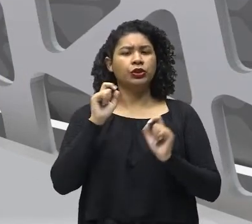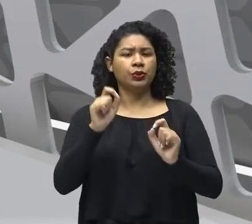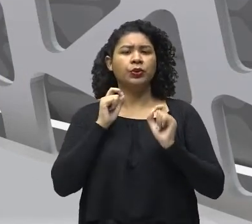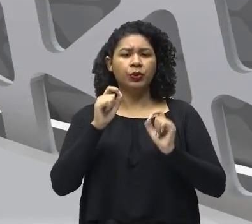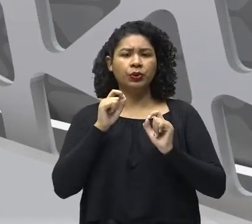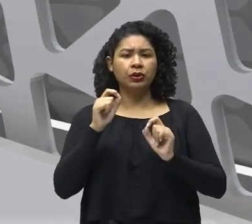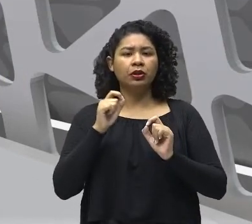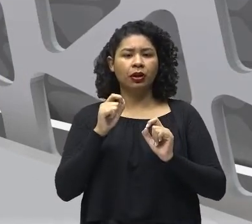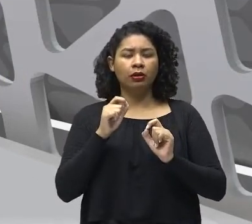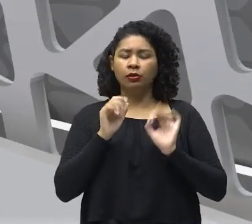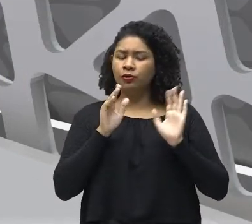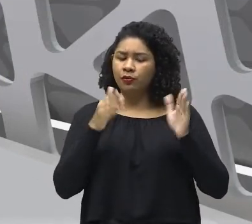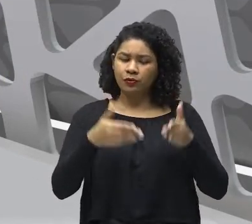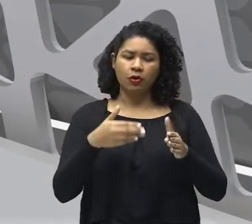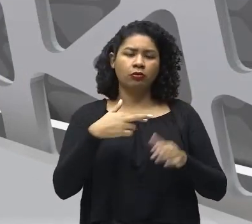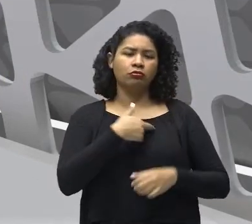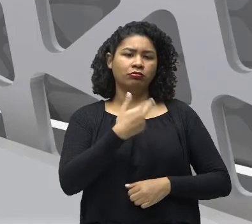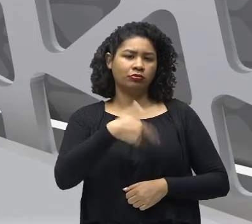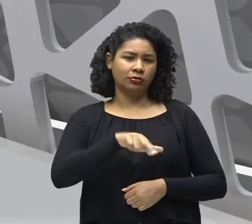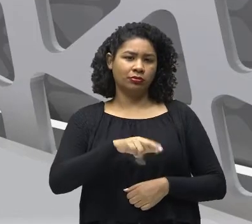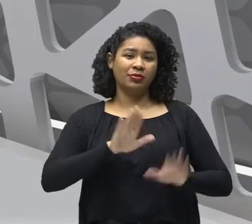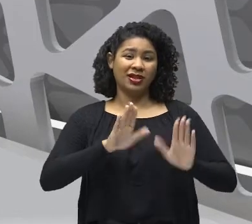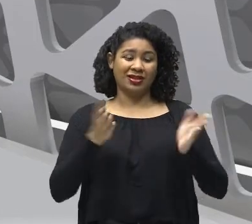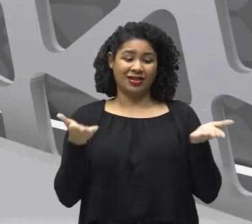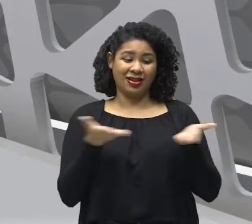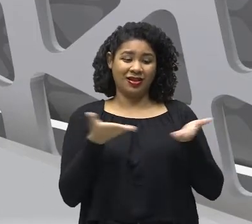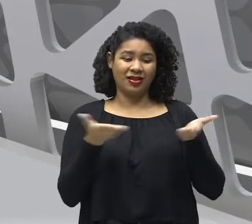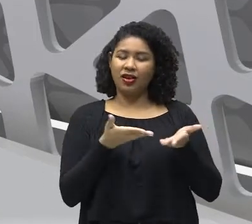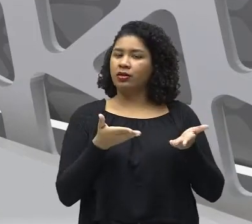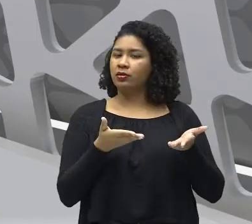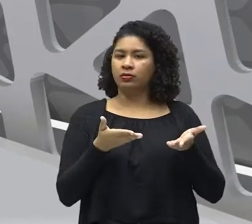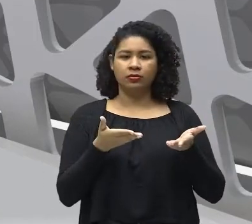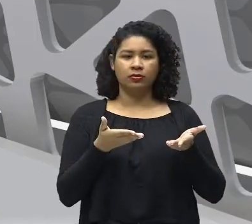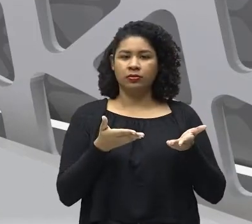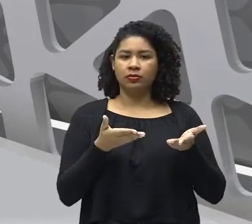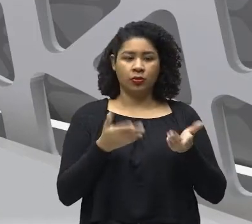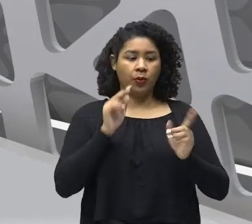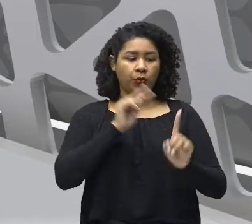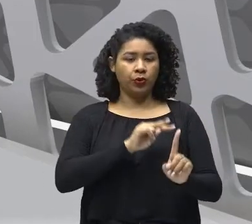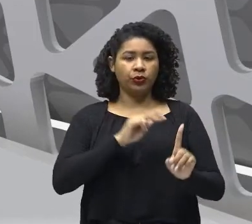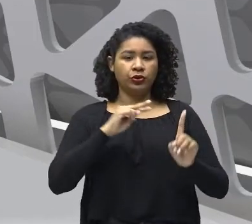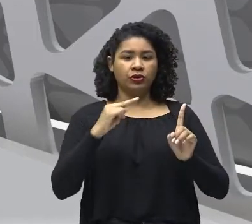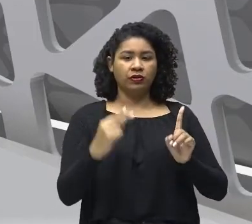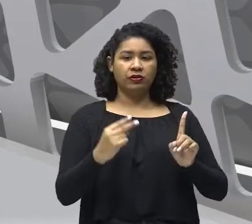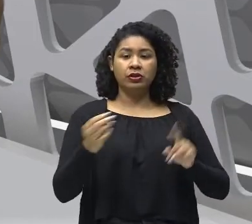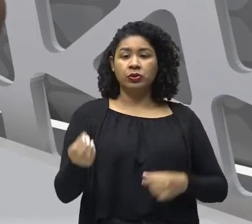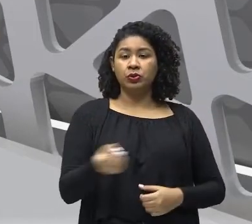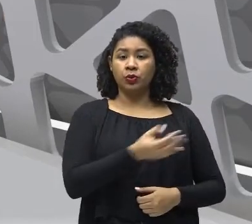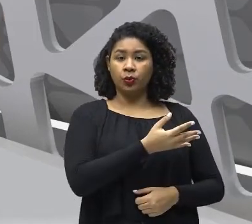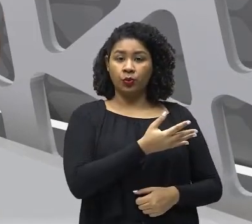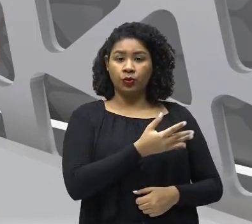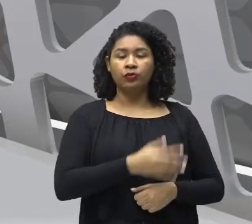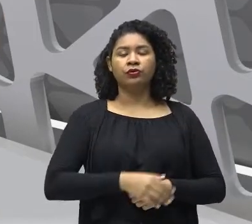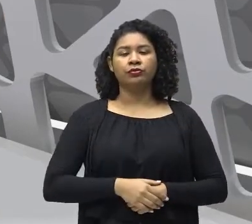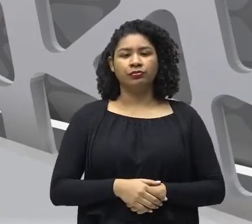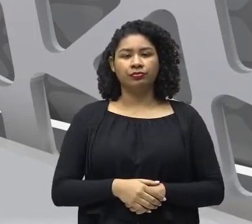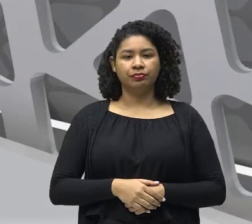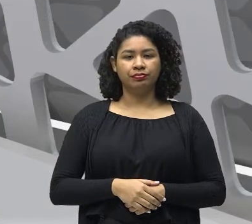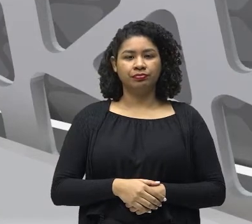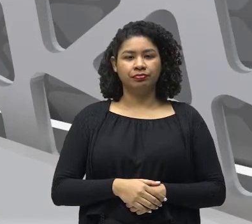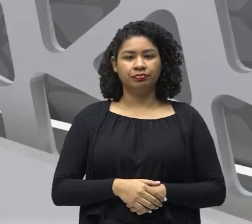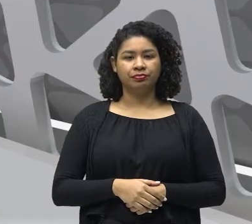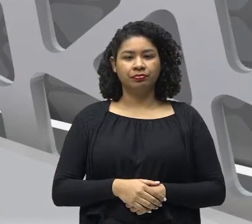houvesse uma outra explicação para tudo, que uma nova forma de se enxergar a religião, tanto o próprio homem, também fosse